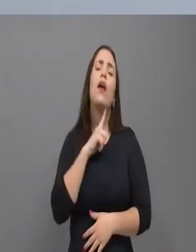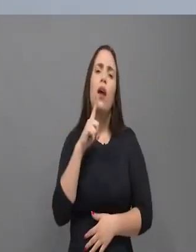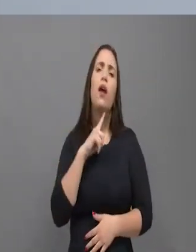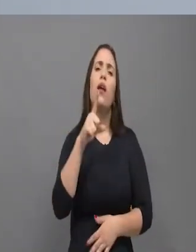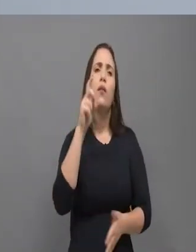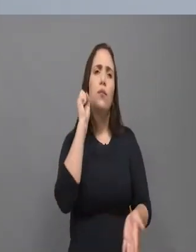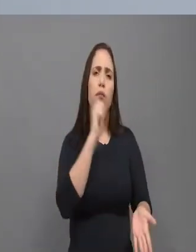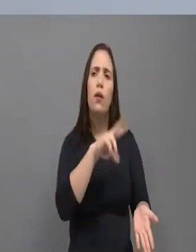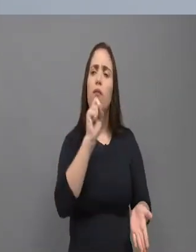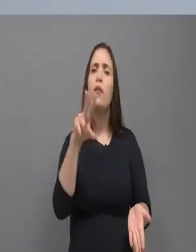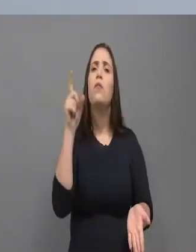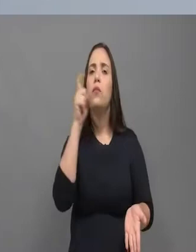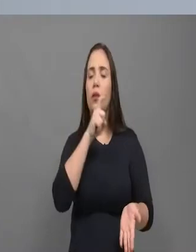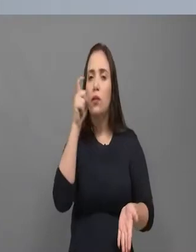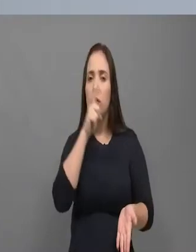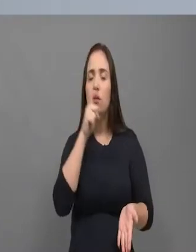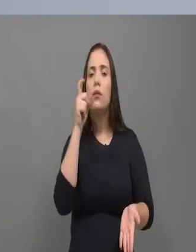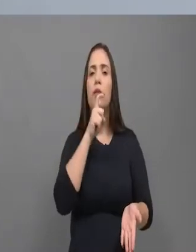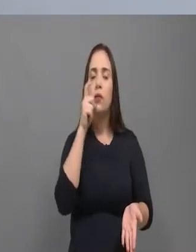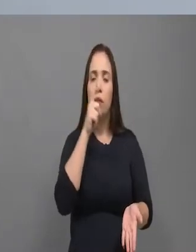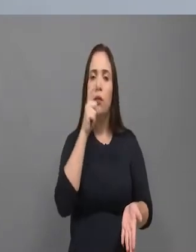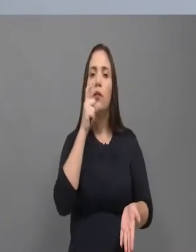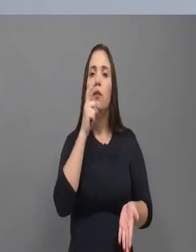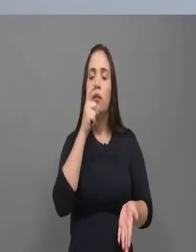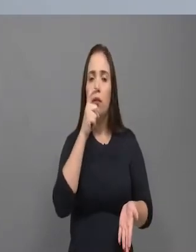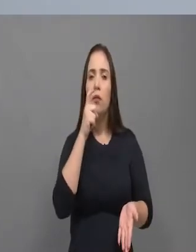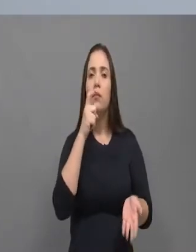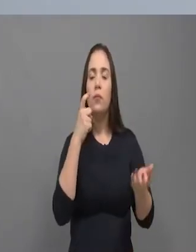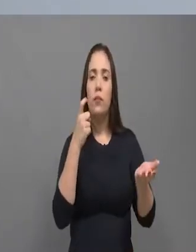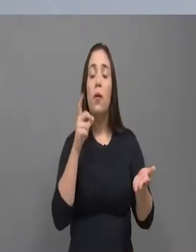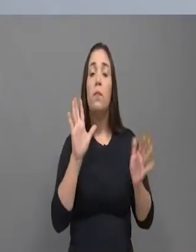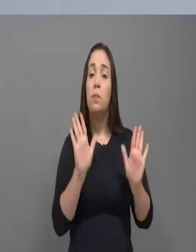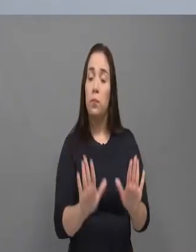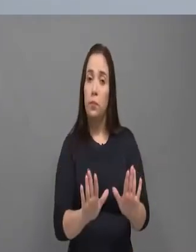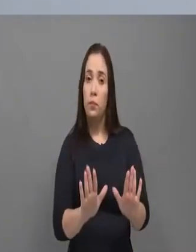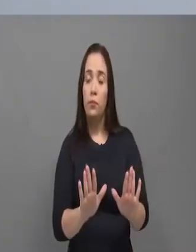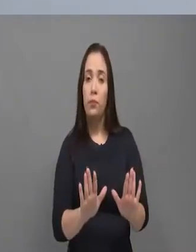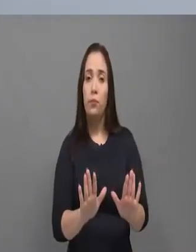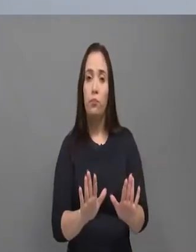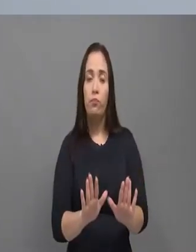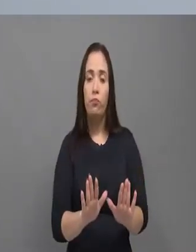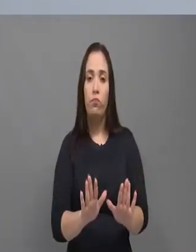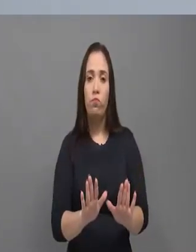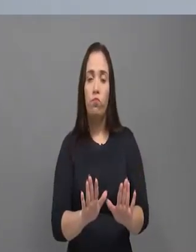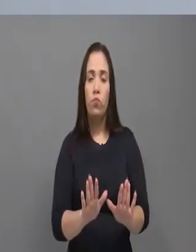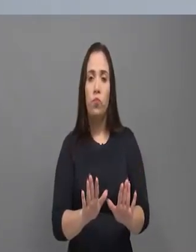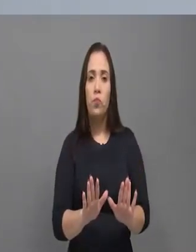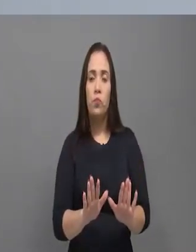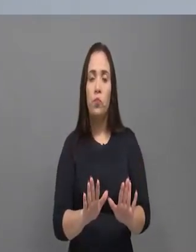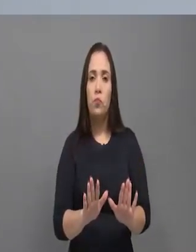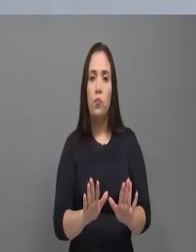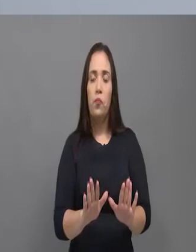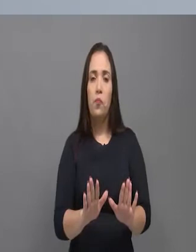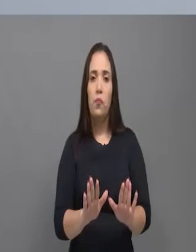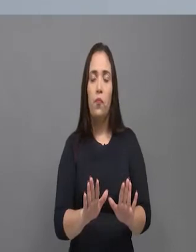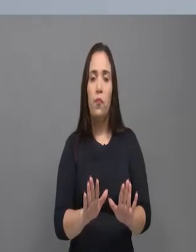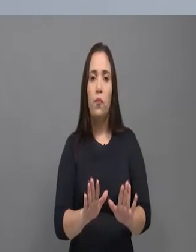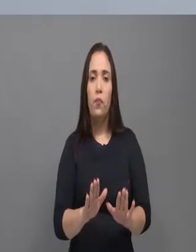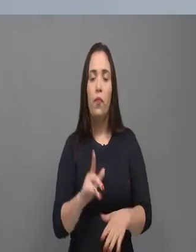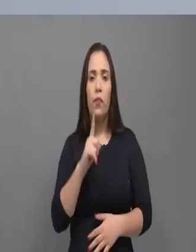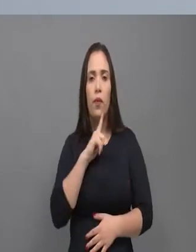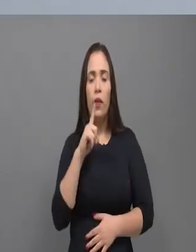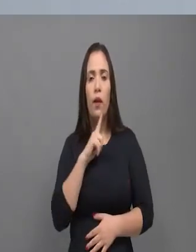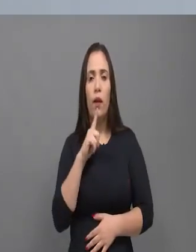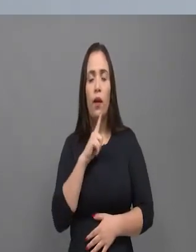aqui. A empresa do Brasil são cinco famílias e uma igreja. É consertada em cinco famílias e igrejas. Se eles